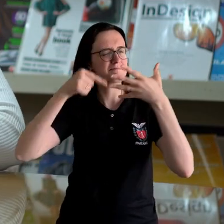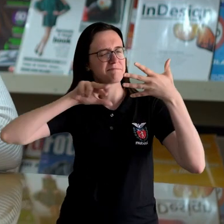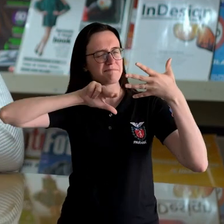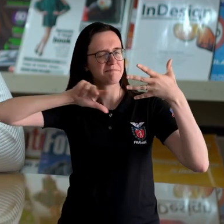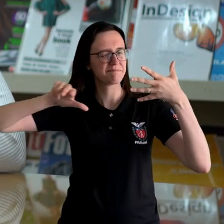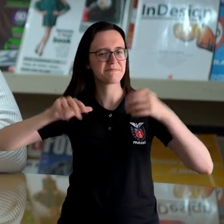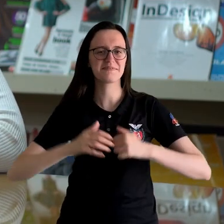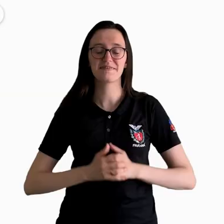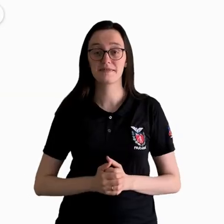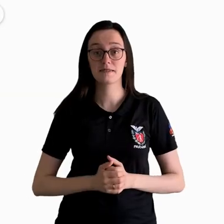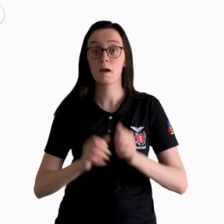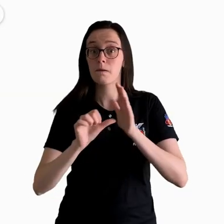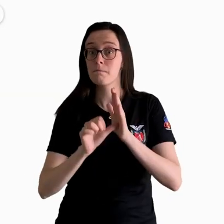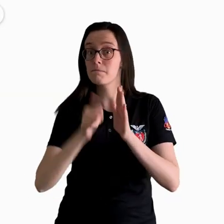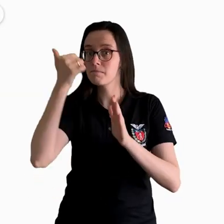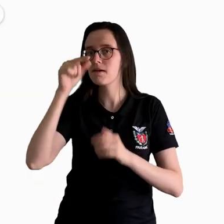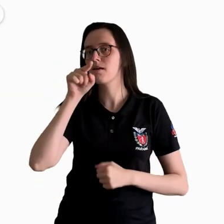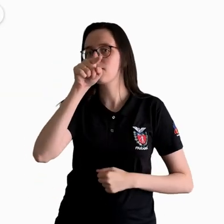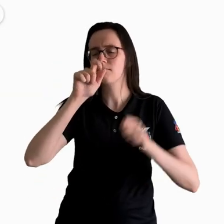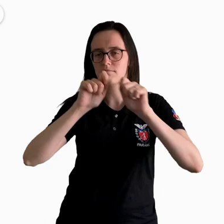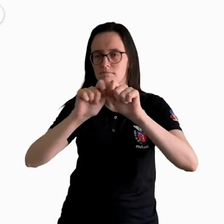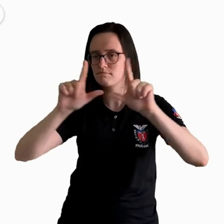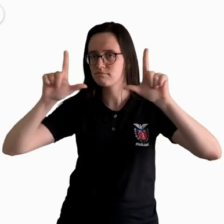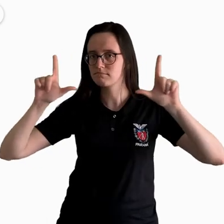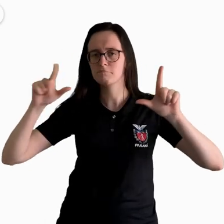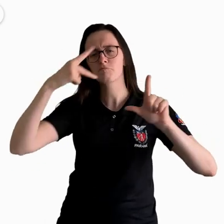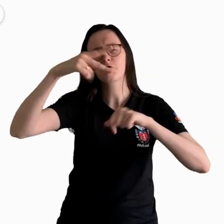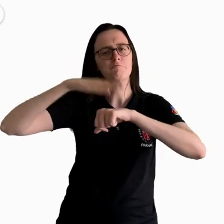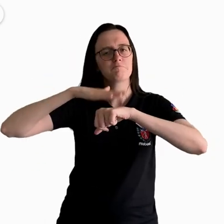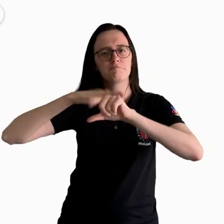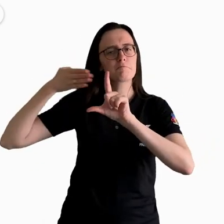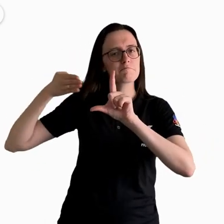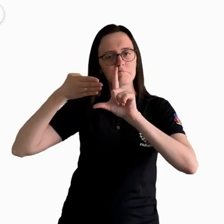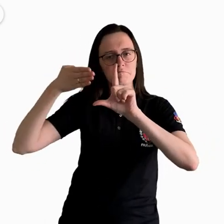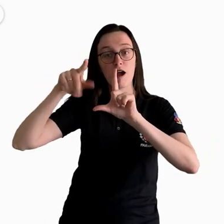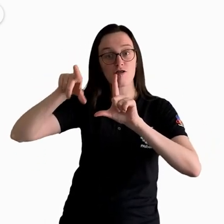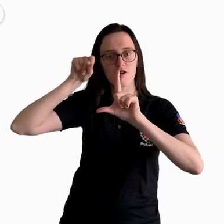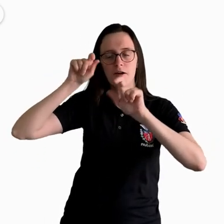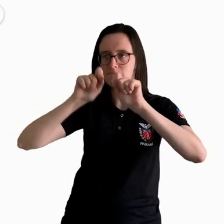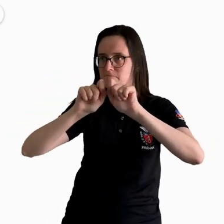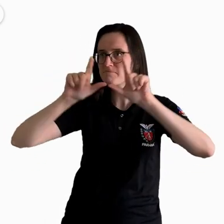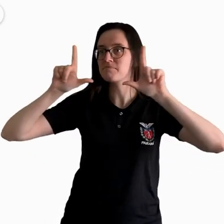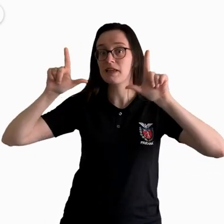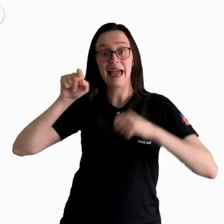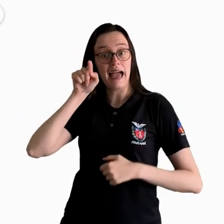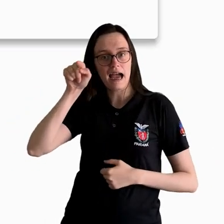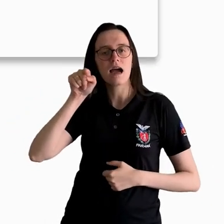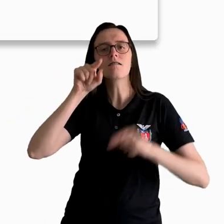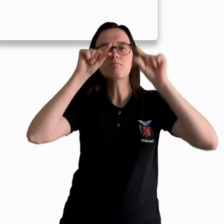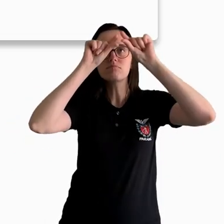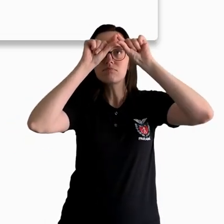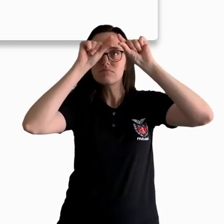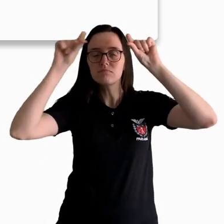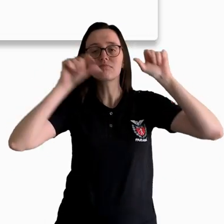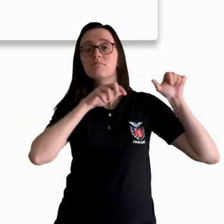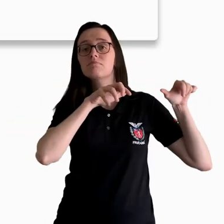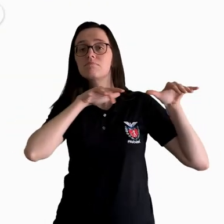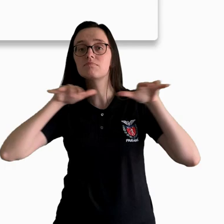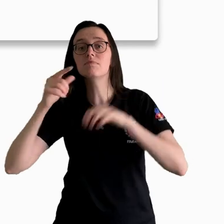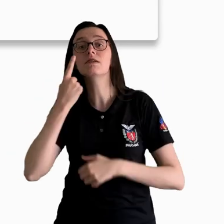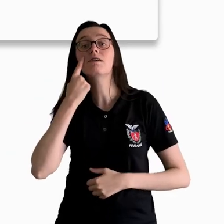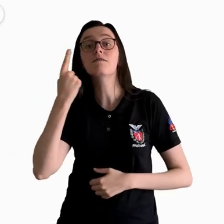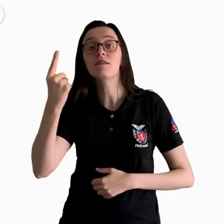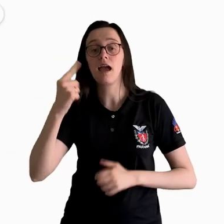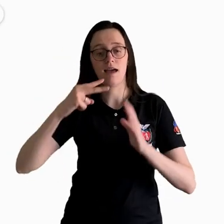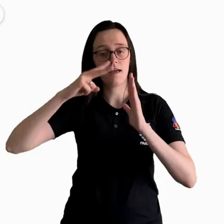funcionalidades. Primeiro, você abrirá uma aba do seu navegador. Nela, você irá digitar o seguinte